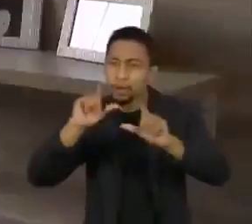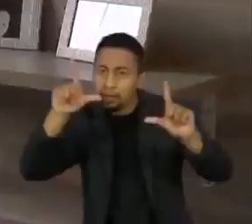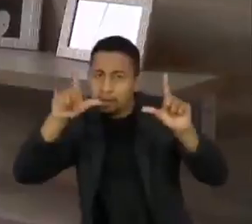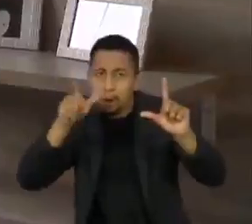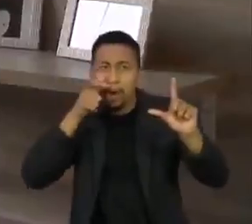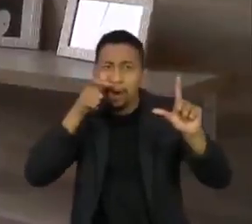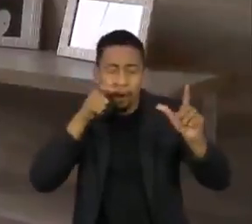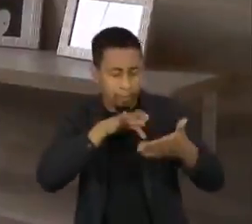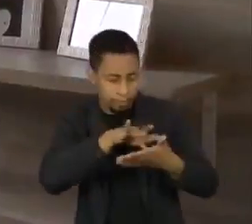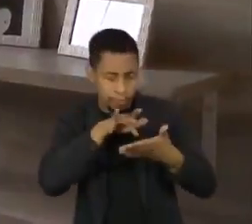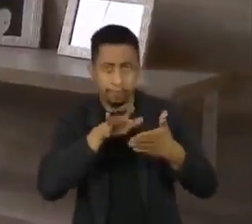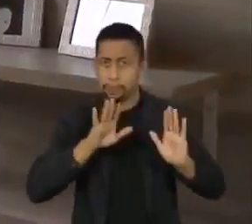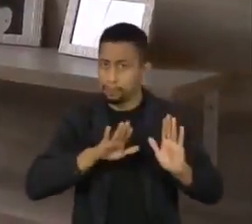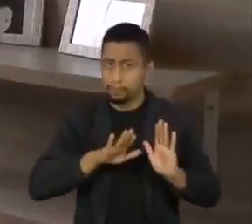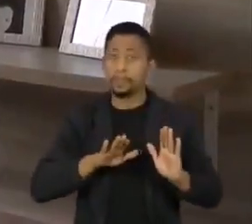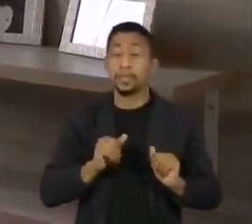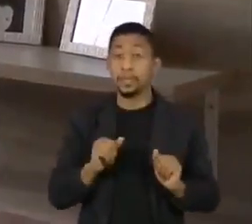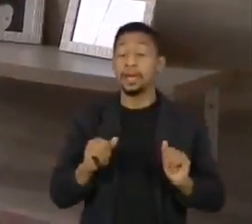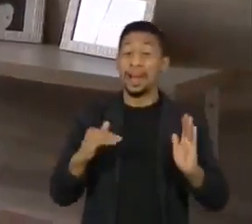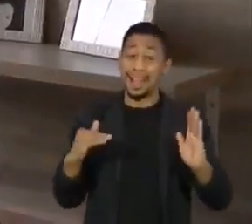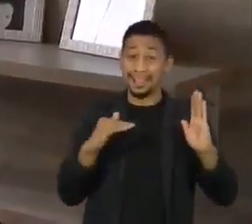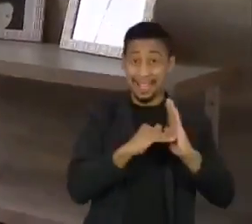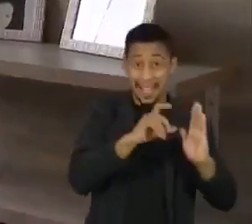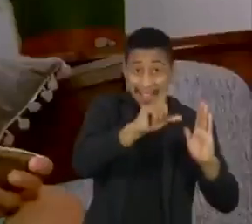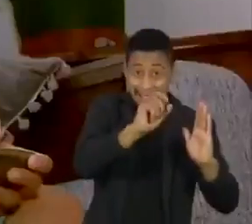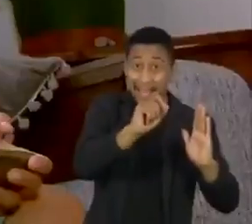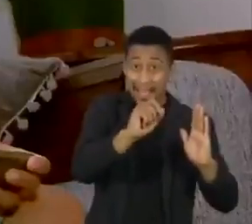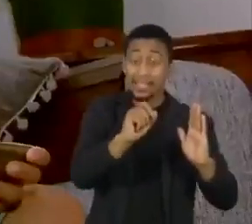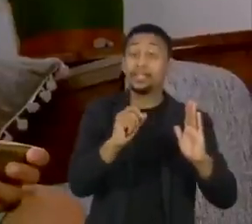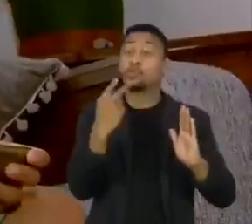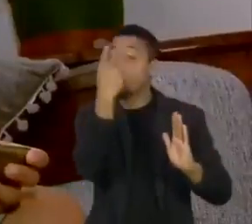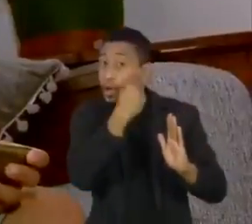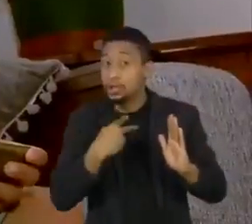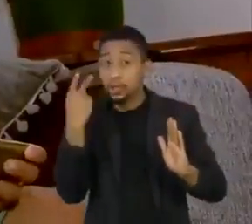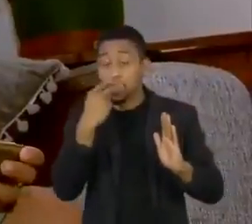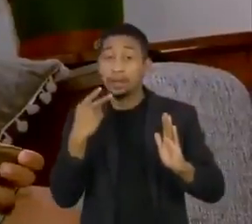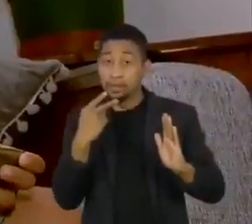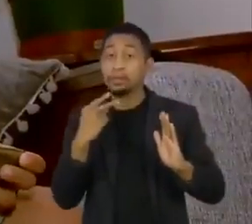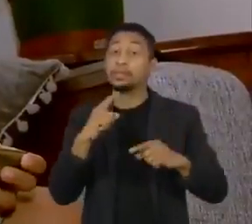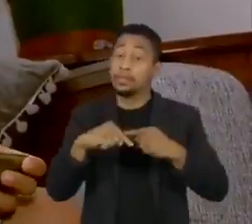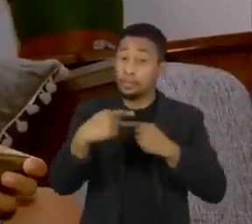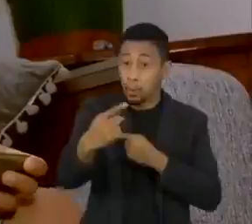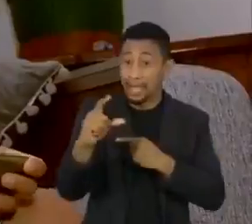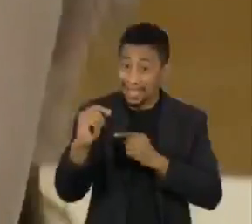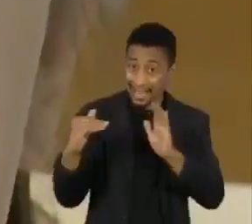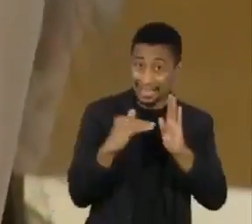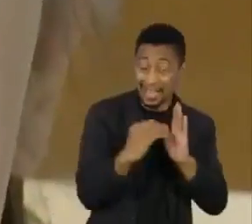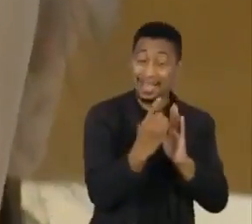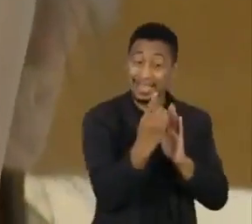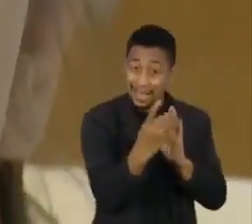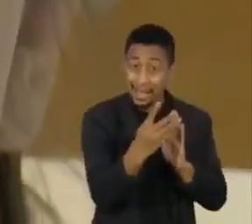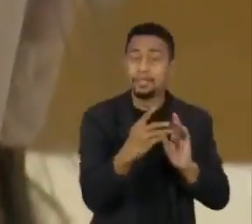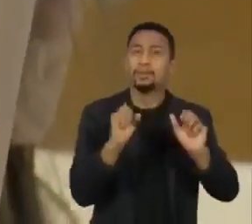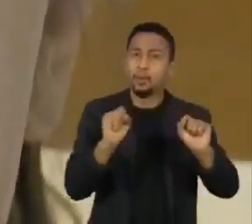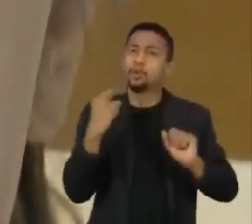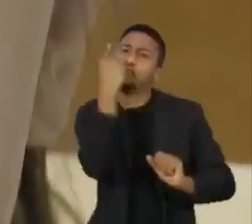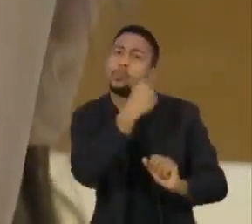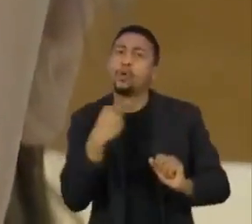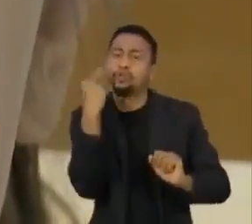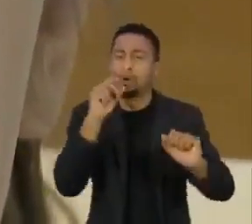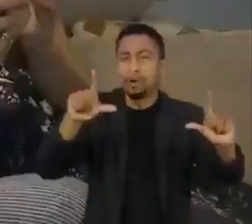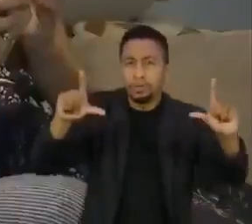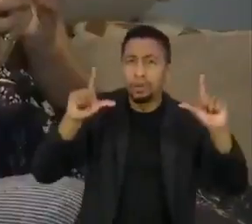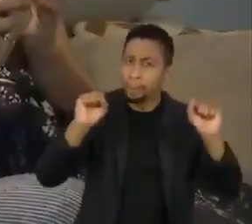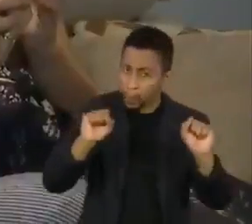ideal seriam 2 horas. E após os 11 anos, 3 horas. Mas com o ensino remoto, ficou impossível seguir essa